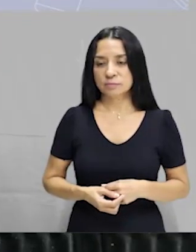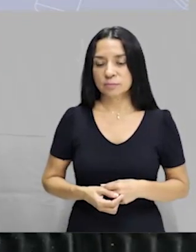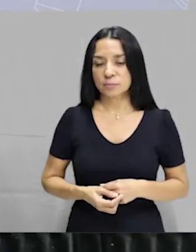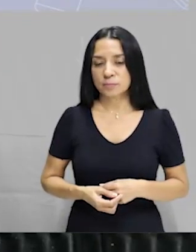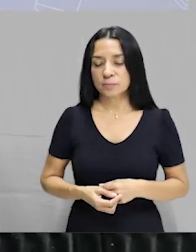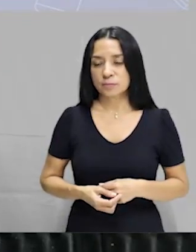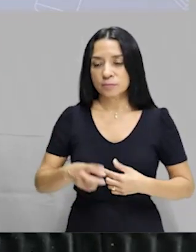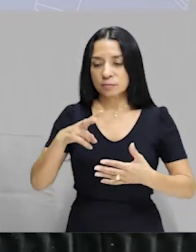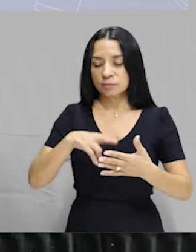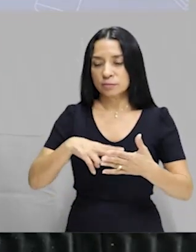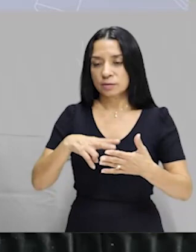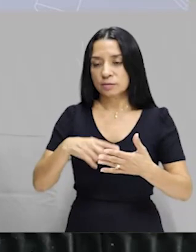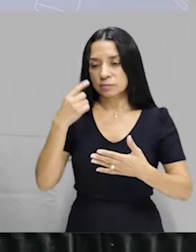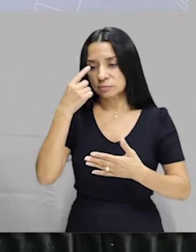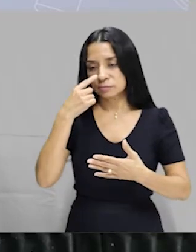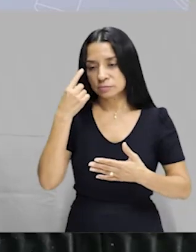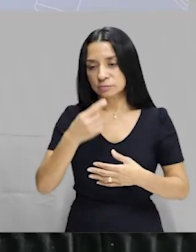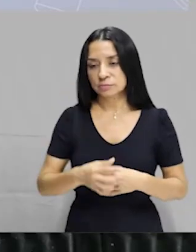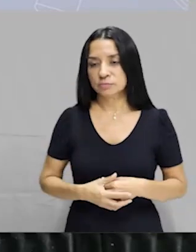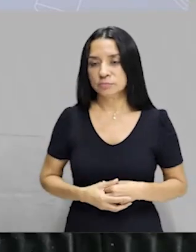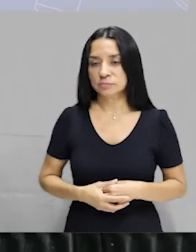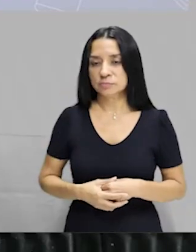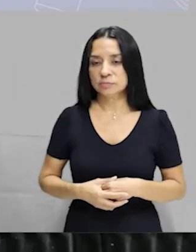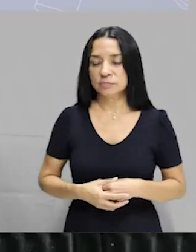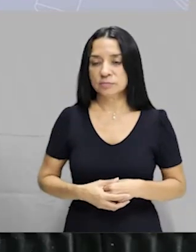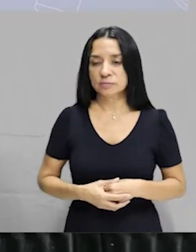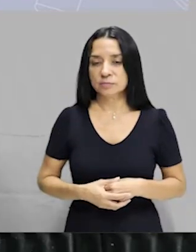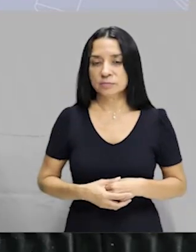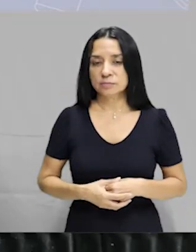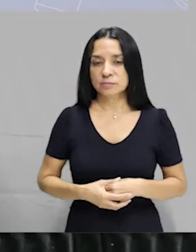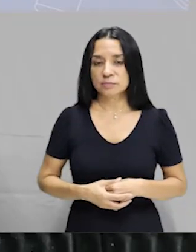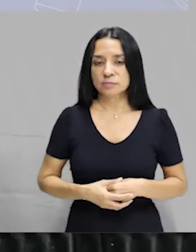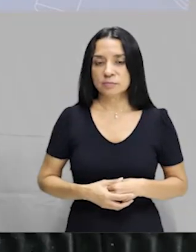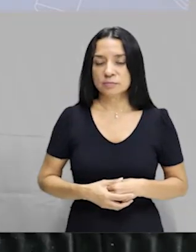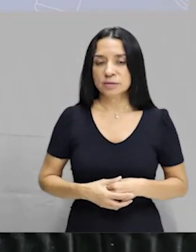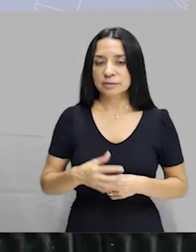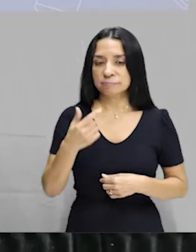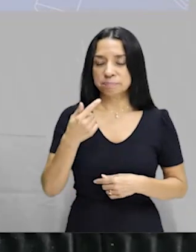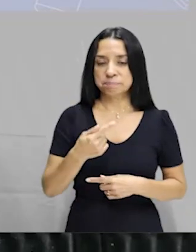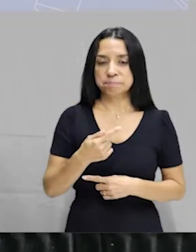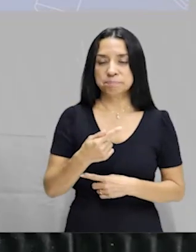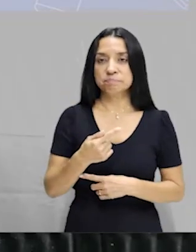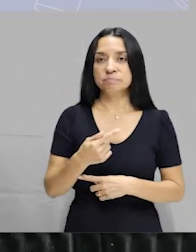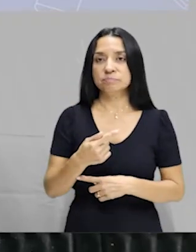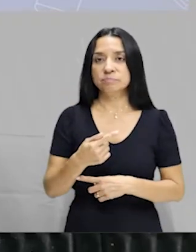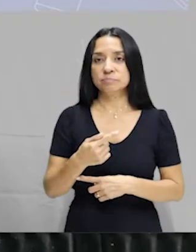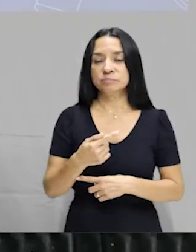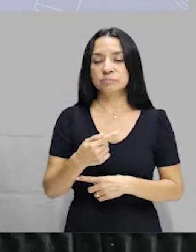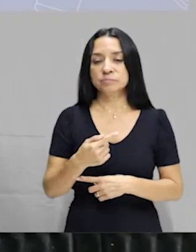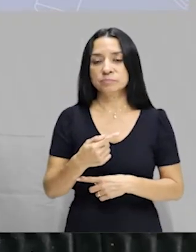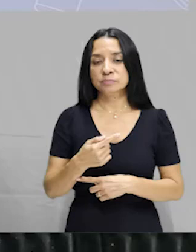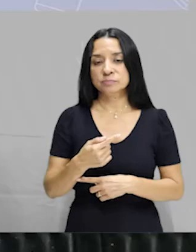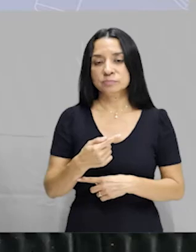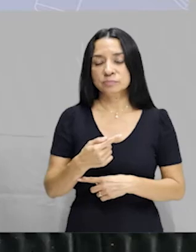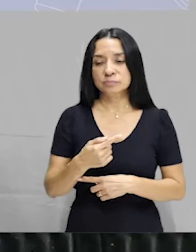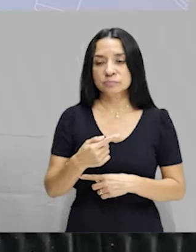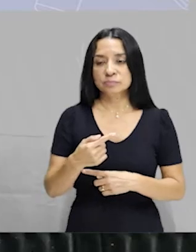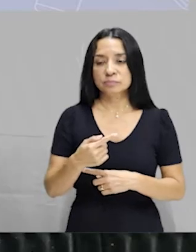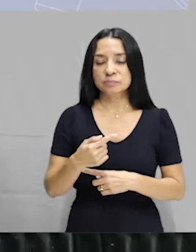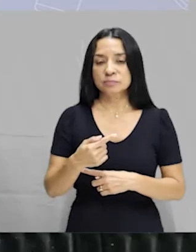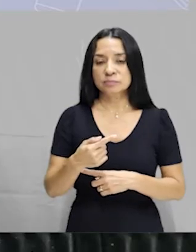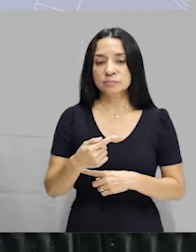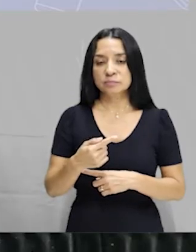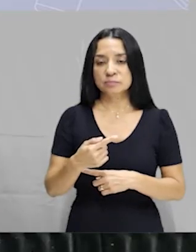e yo baila en el salón. Aqui. Marcos e